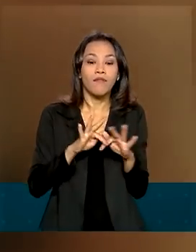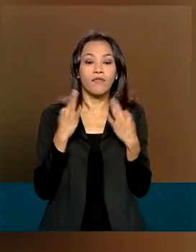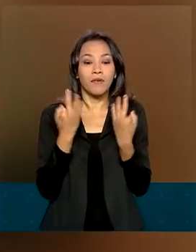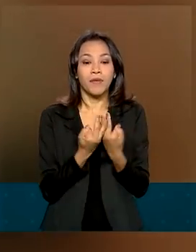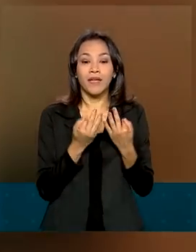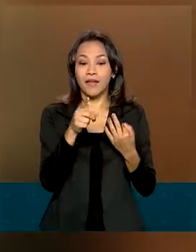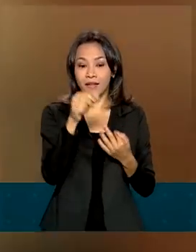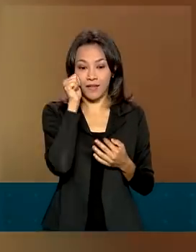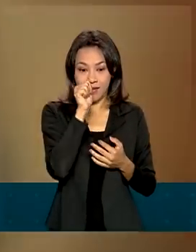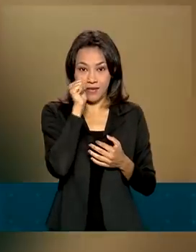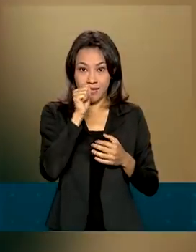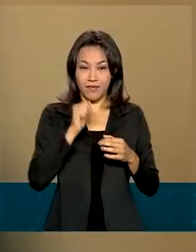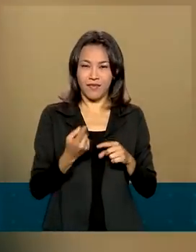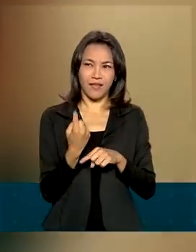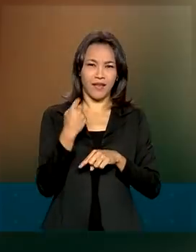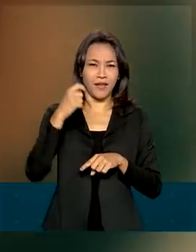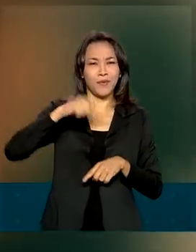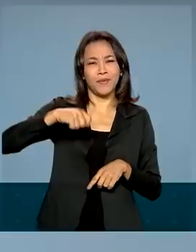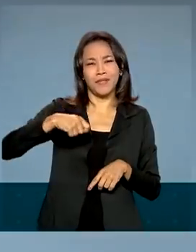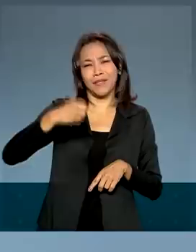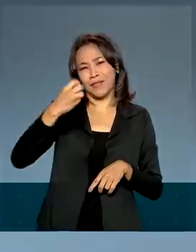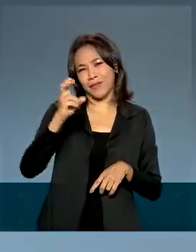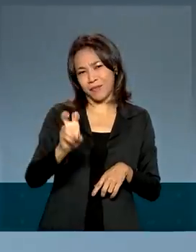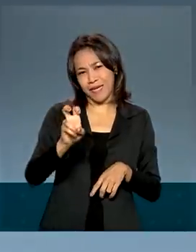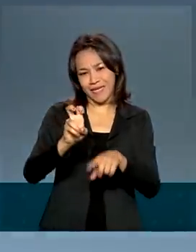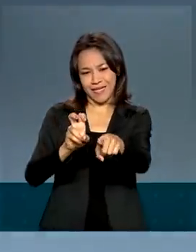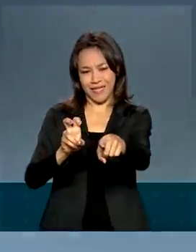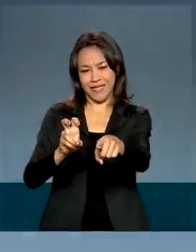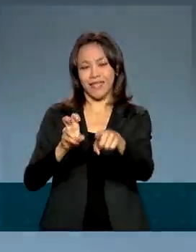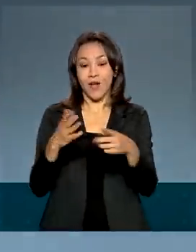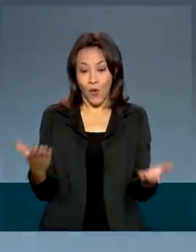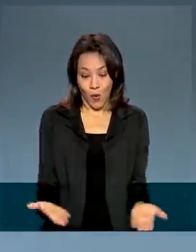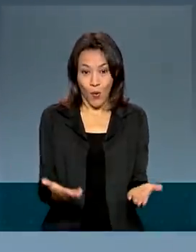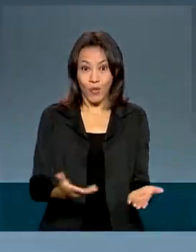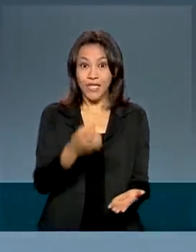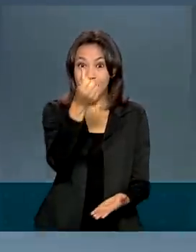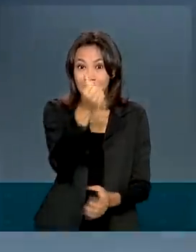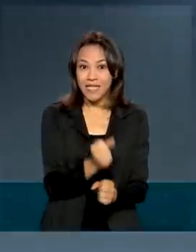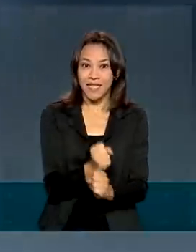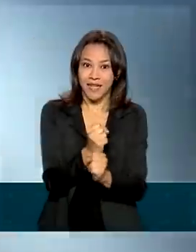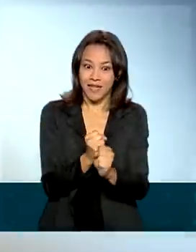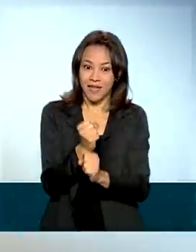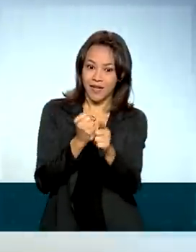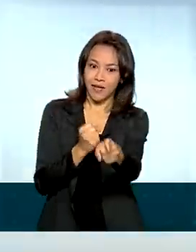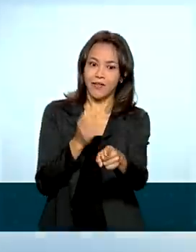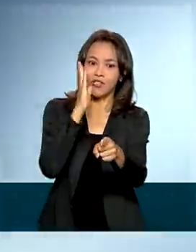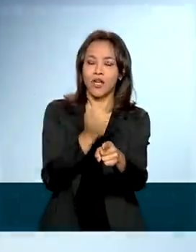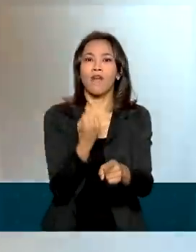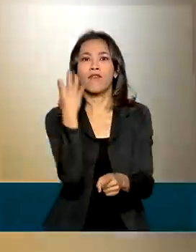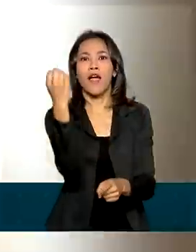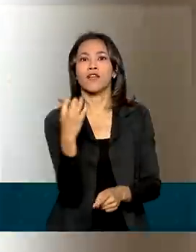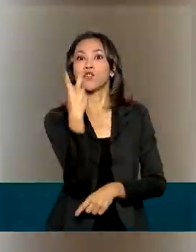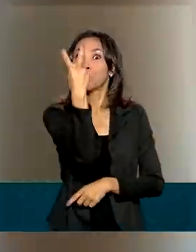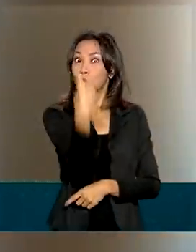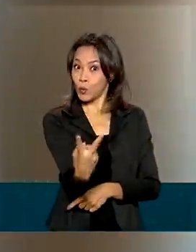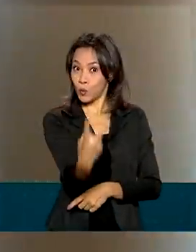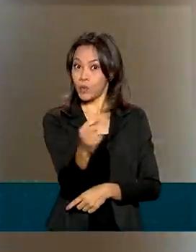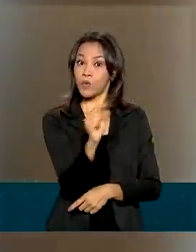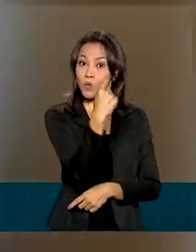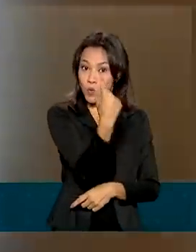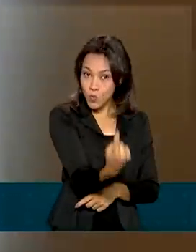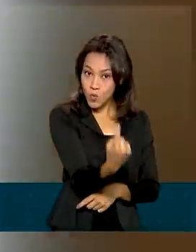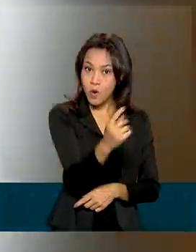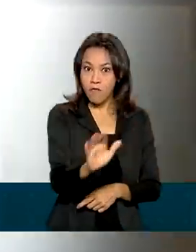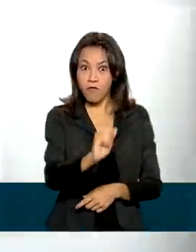da Alice desde os cinco meses de idade. Hoje, com seis anos e meio, já fez duas viagens. Uma delas